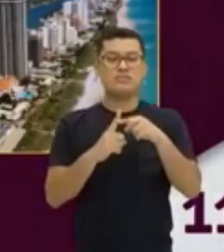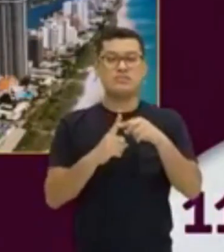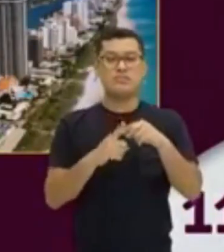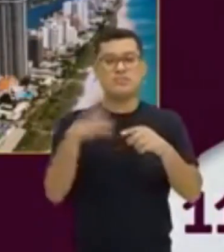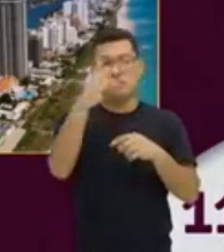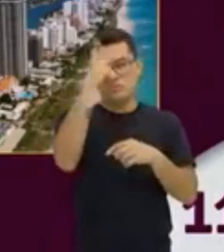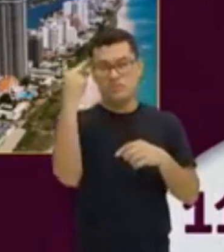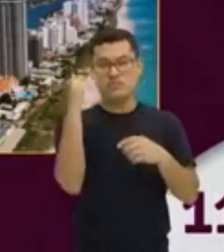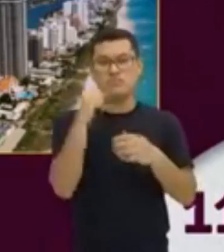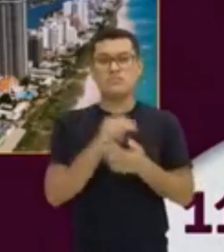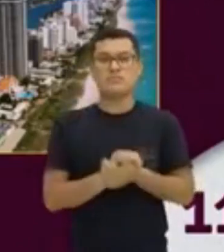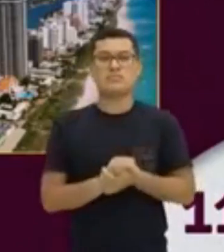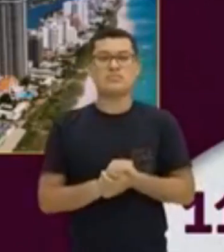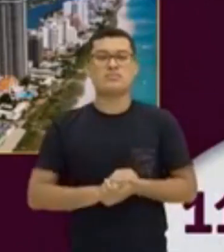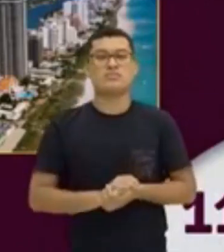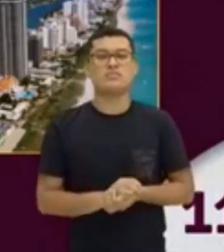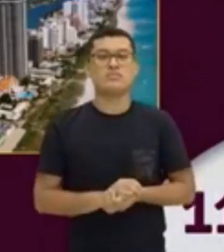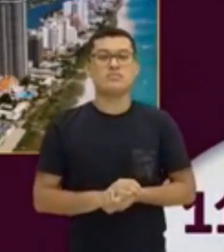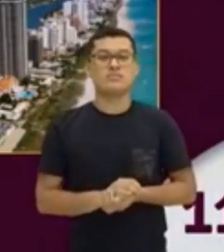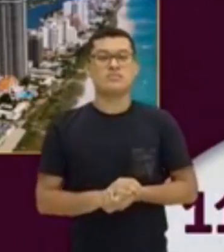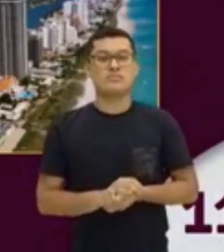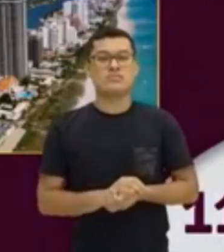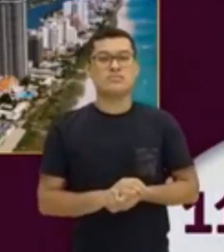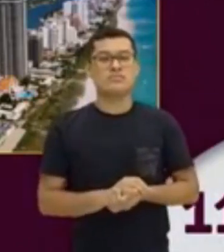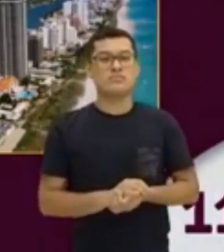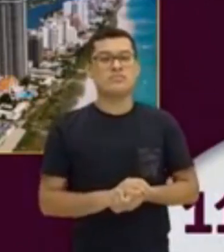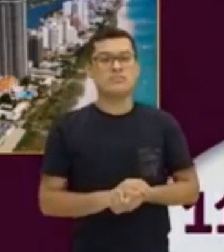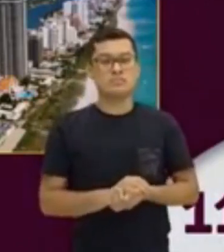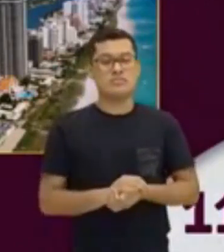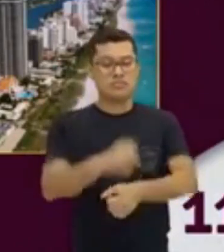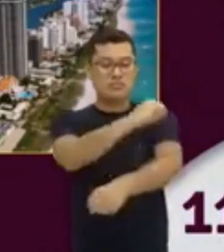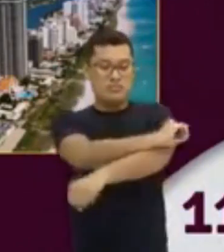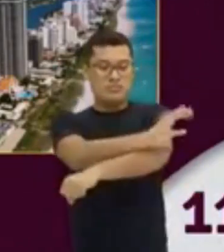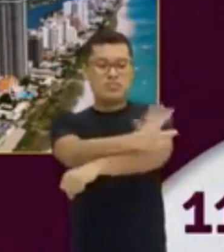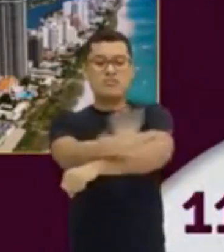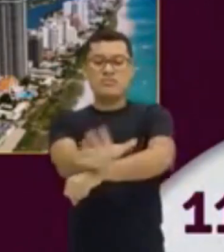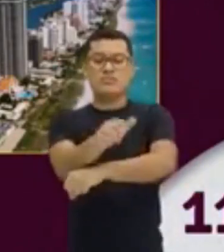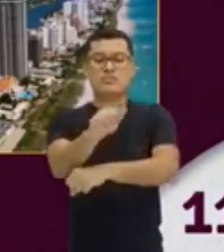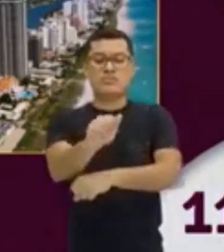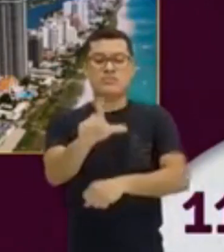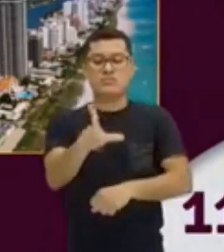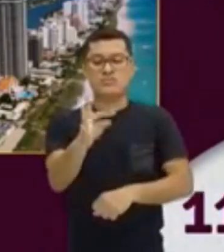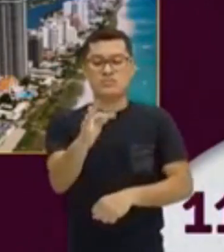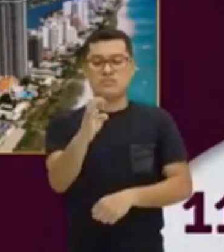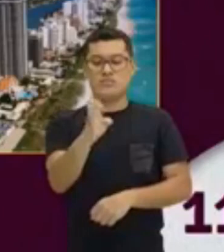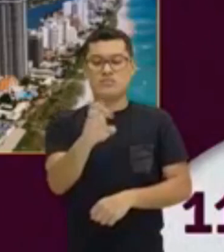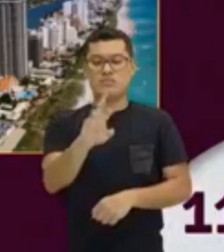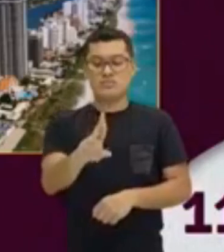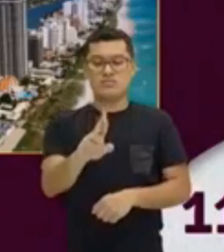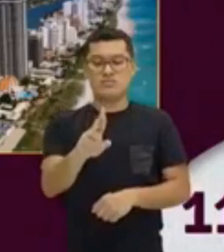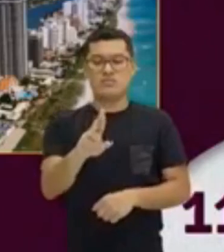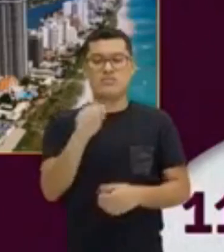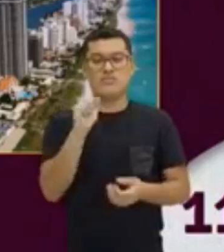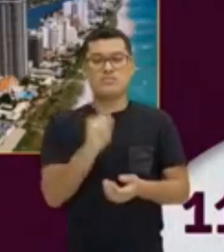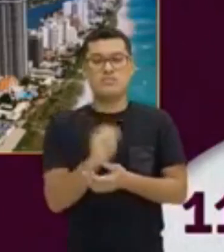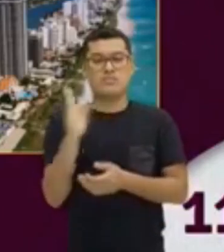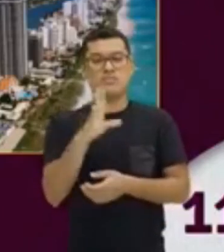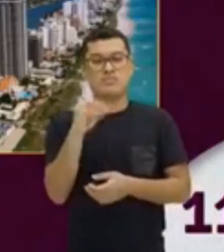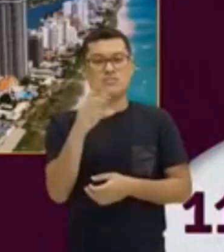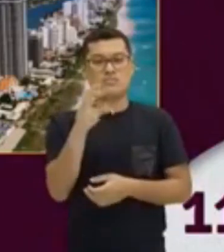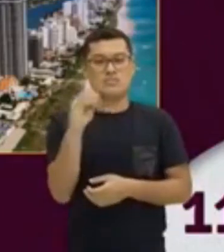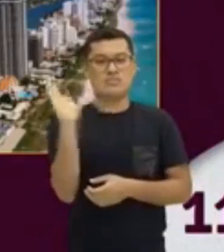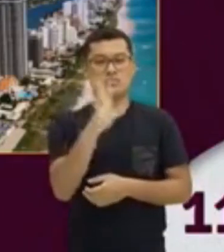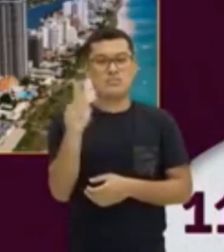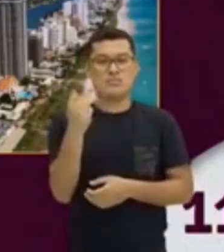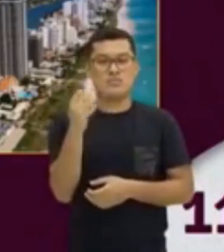para vocês firmarem. Alter do chão é um lugar. Valsim Monteiro, uma pessoa. E aqui,